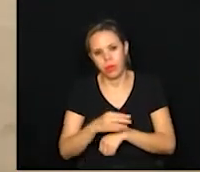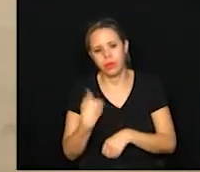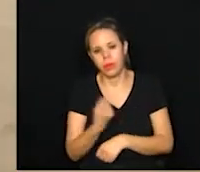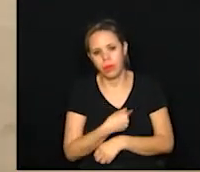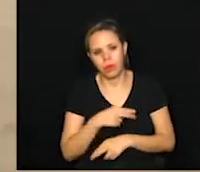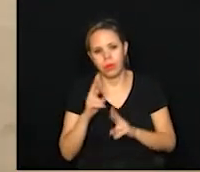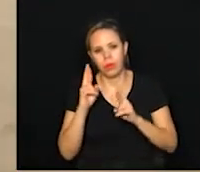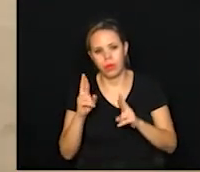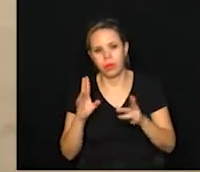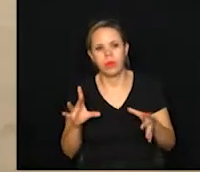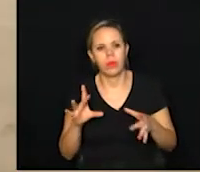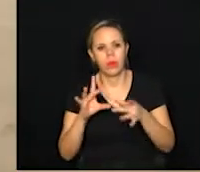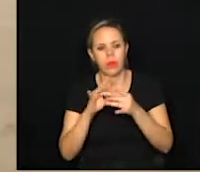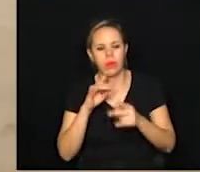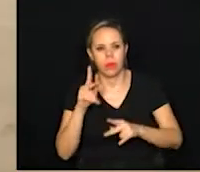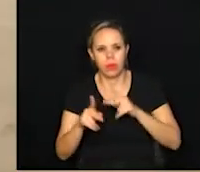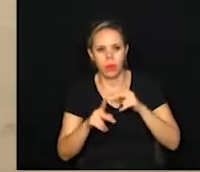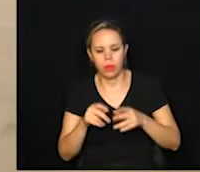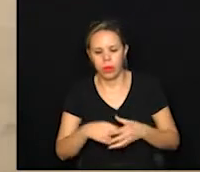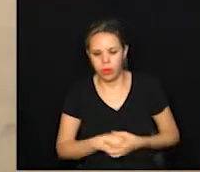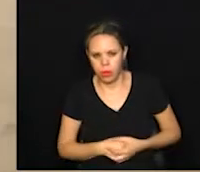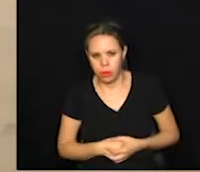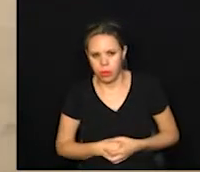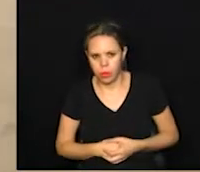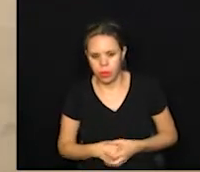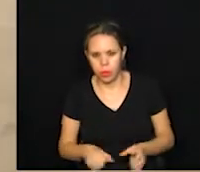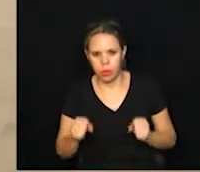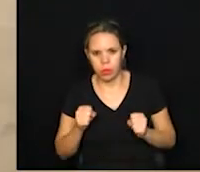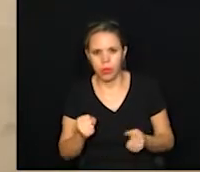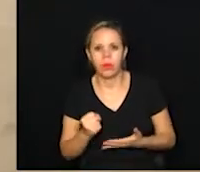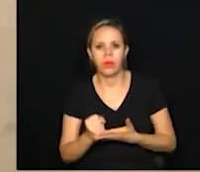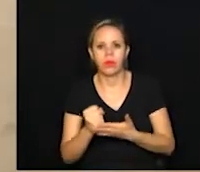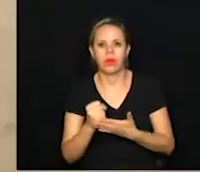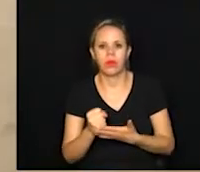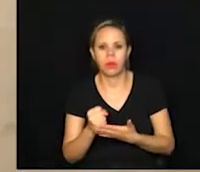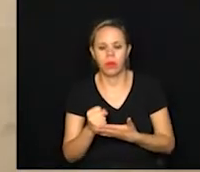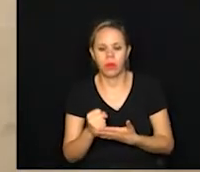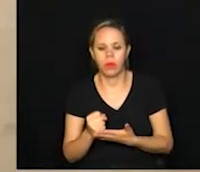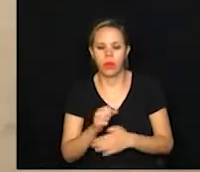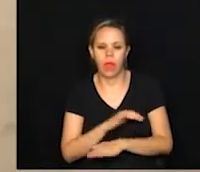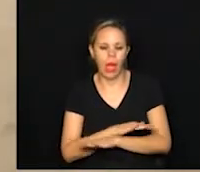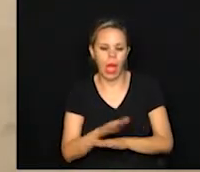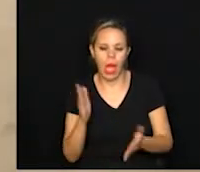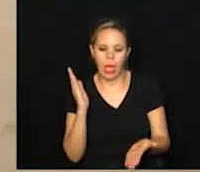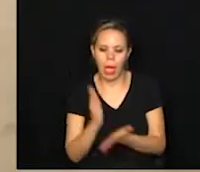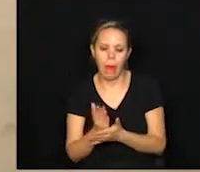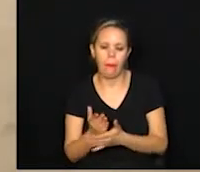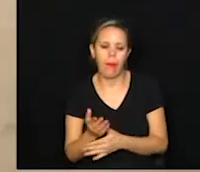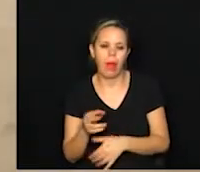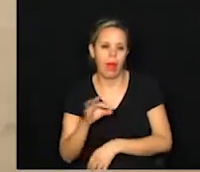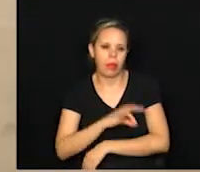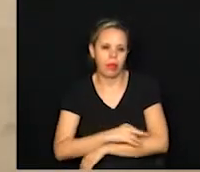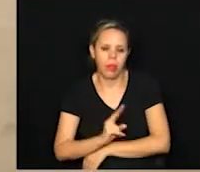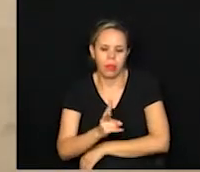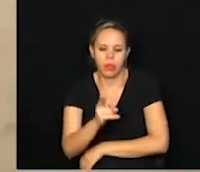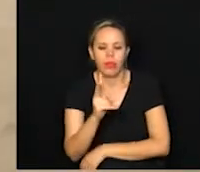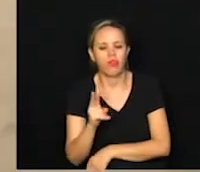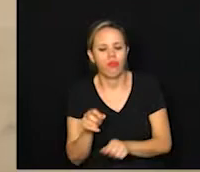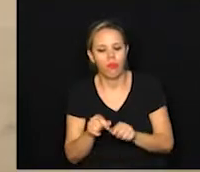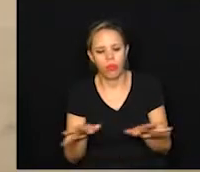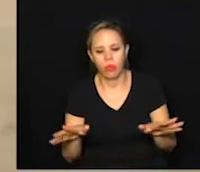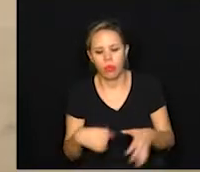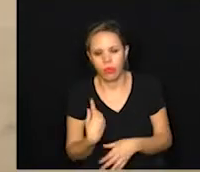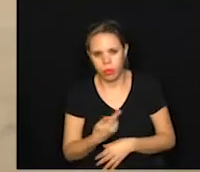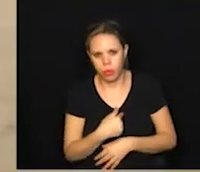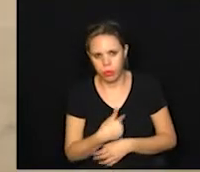gente espera essa parceria da população para poder ajudar a interromper o ciclo da dengue, o ciclo do mosquito e a